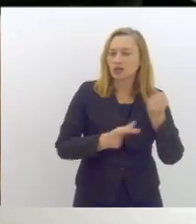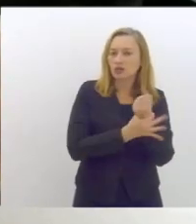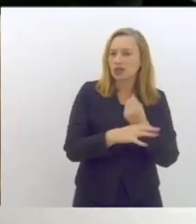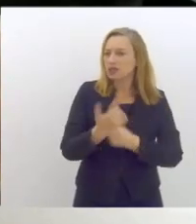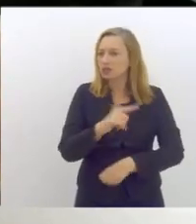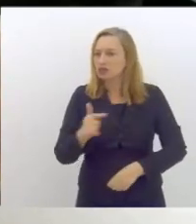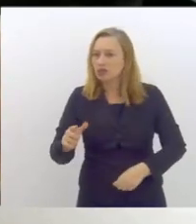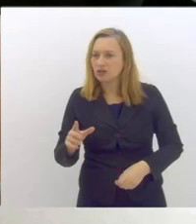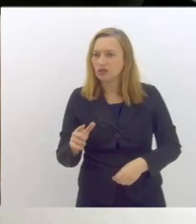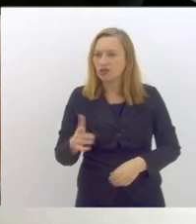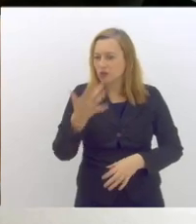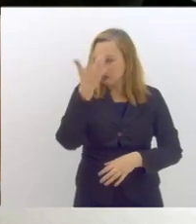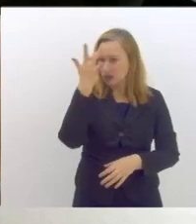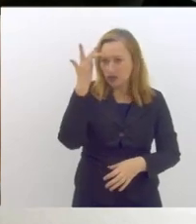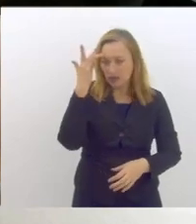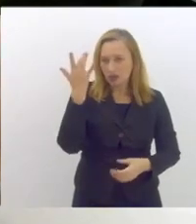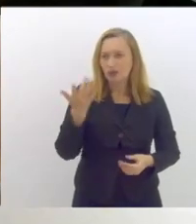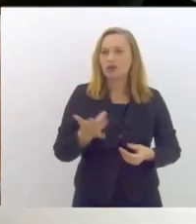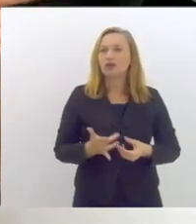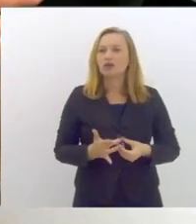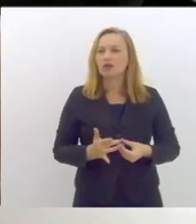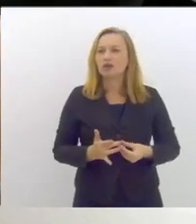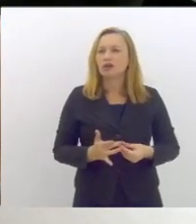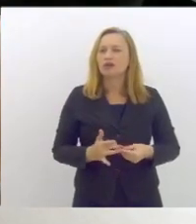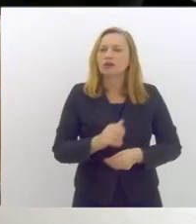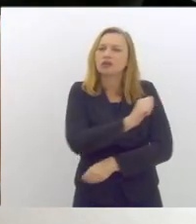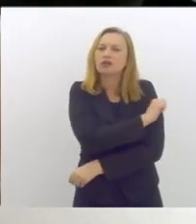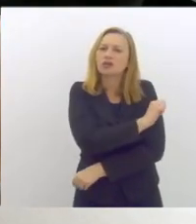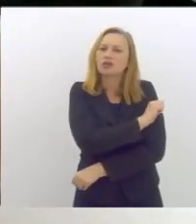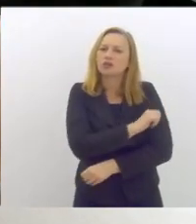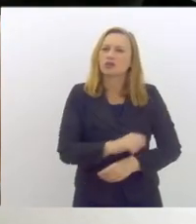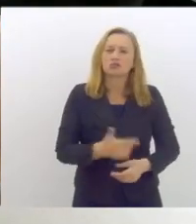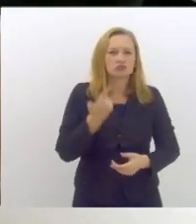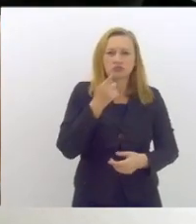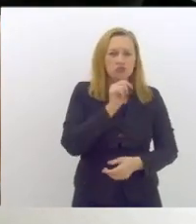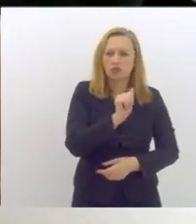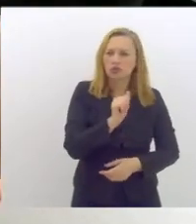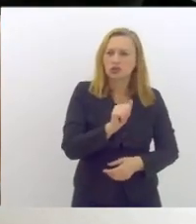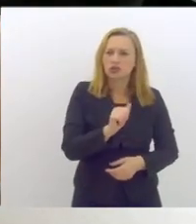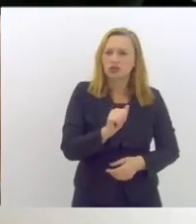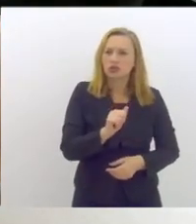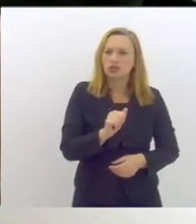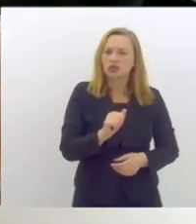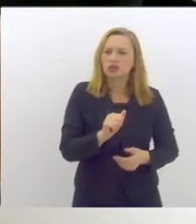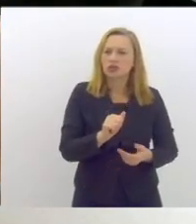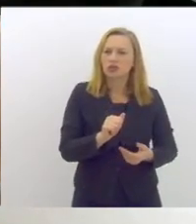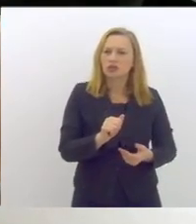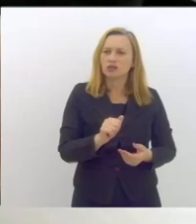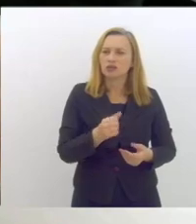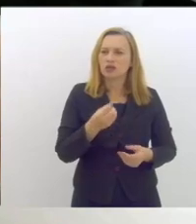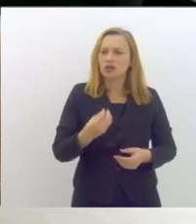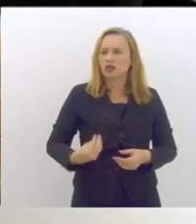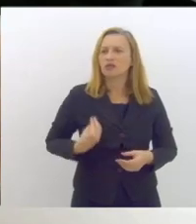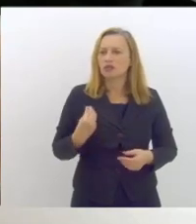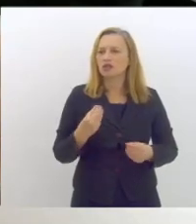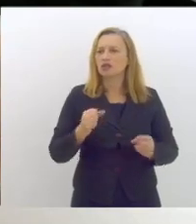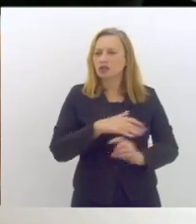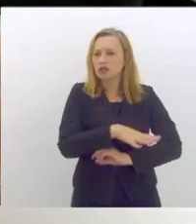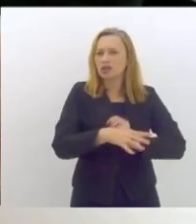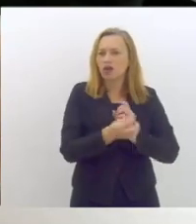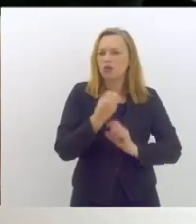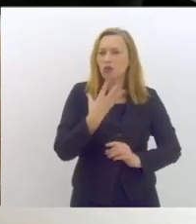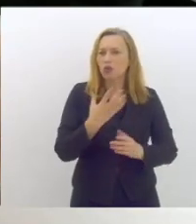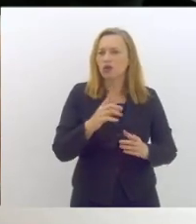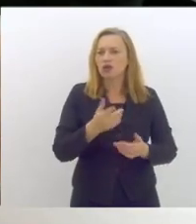mental sem essa saúde mental boa dos estudantes eles não conseguem ter, muitos não conseguem ter uma vida social boa e muitos